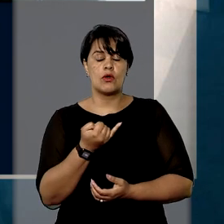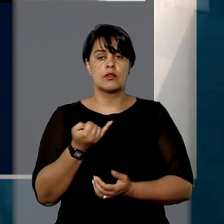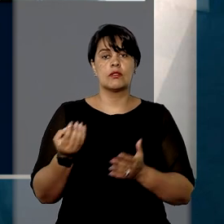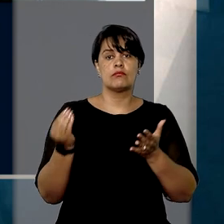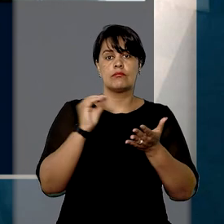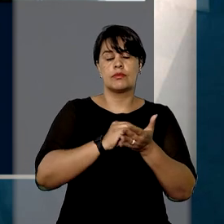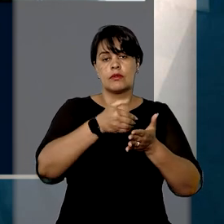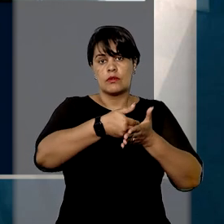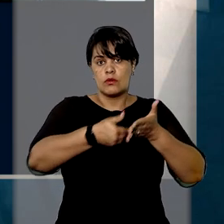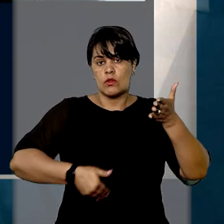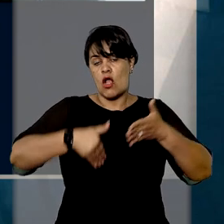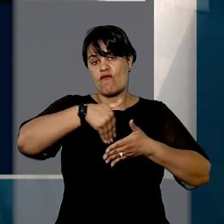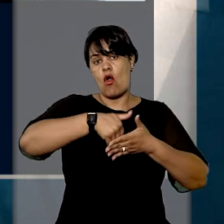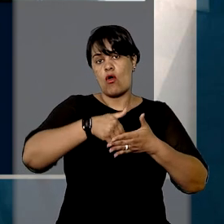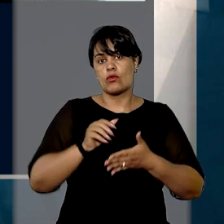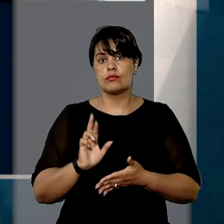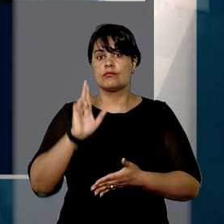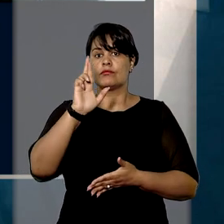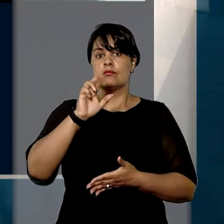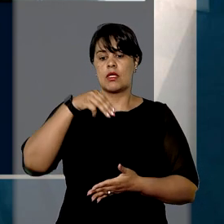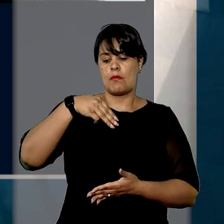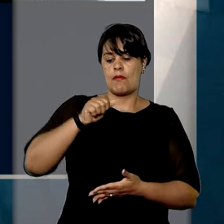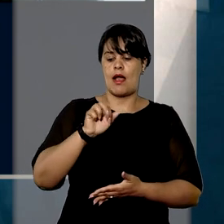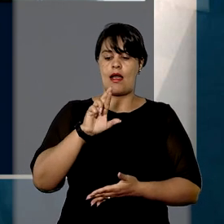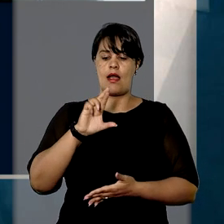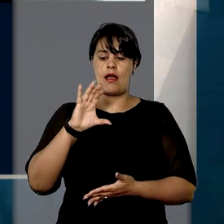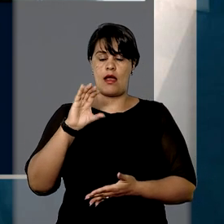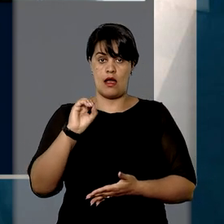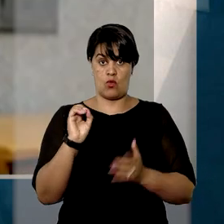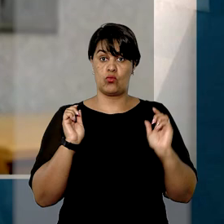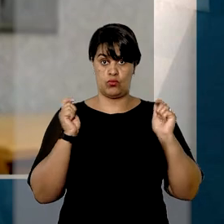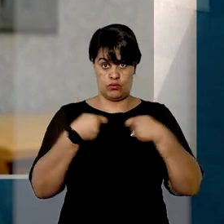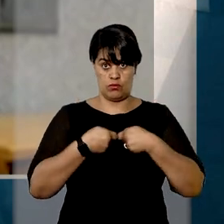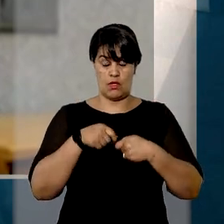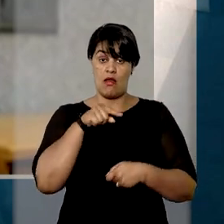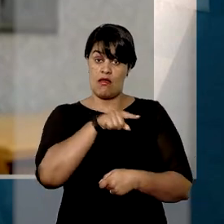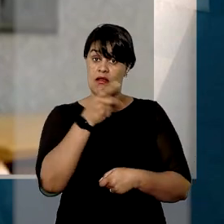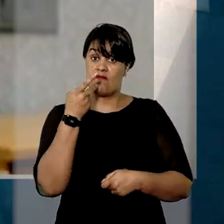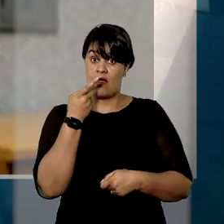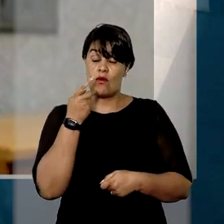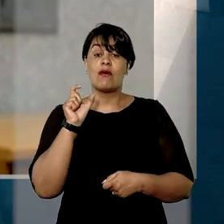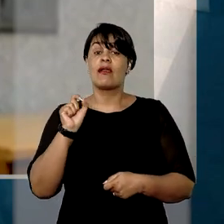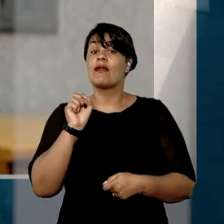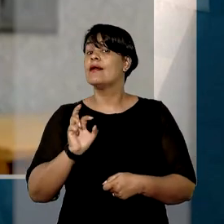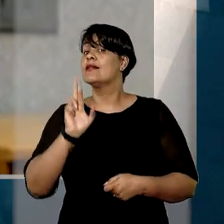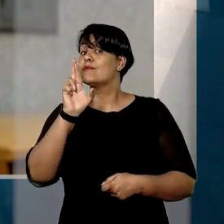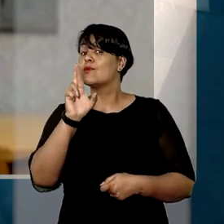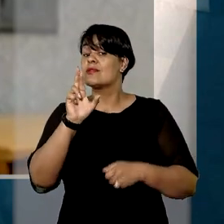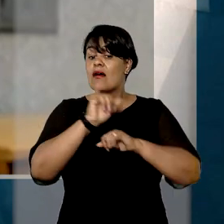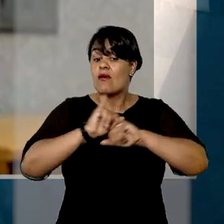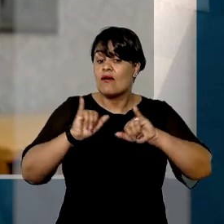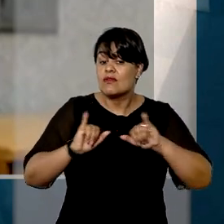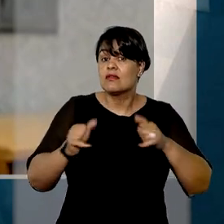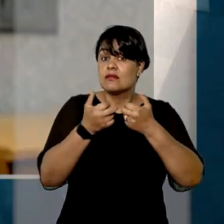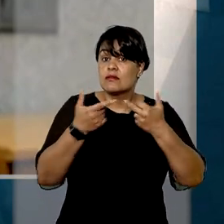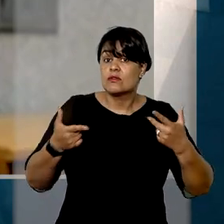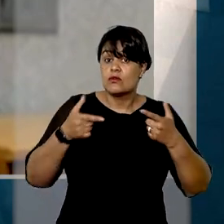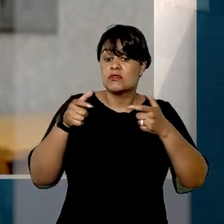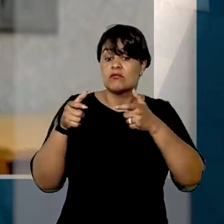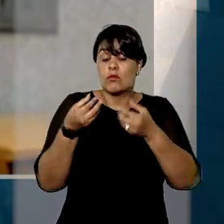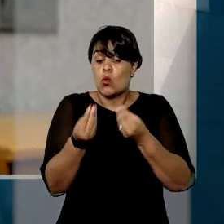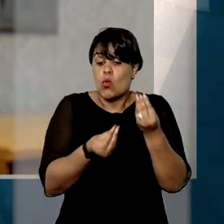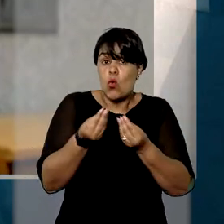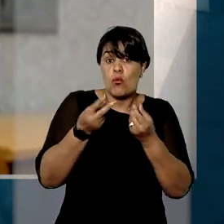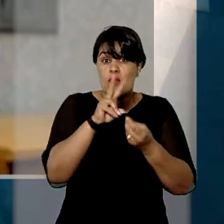colegiado da terceira turma foi o do ministro Marco Aurélio Belize. Ele ressaltou que quem tem o conhecimento técnico necessário